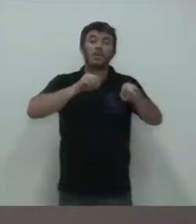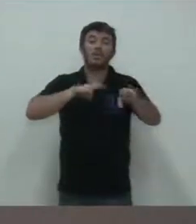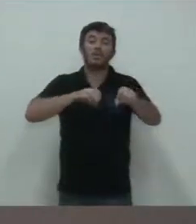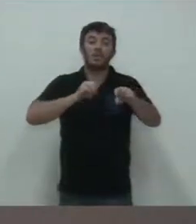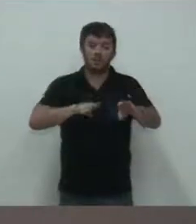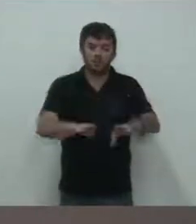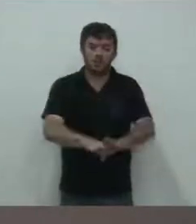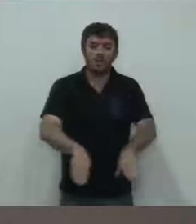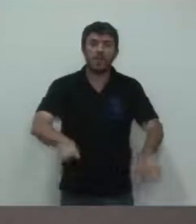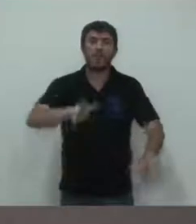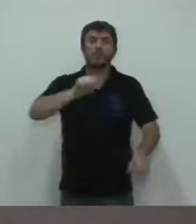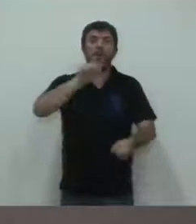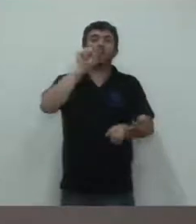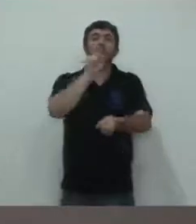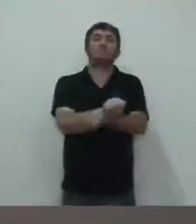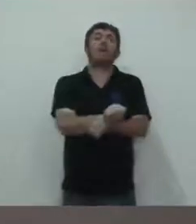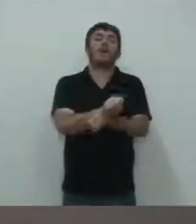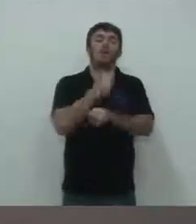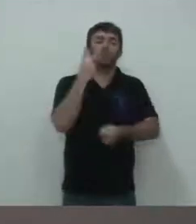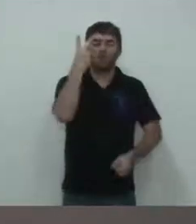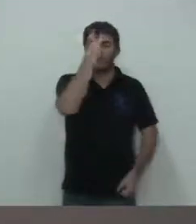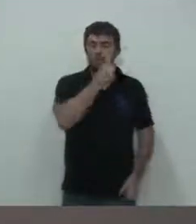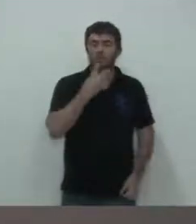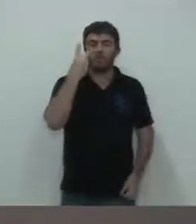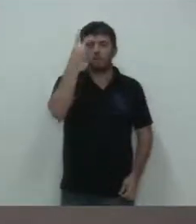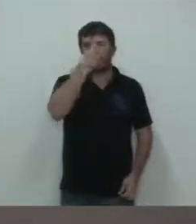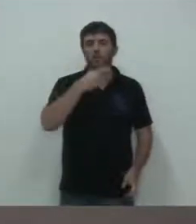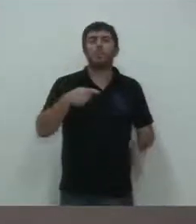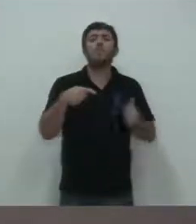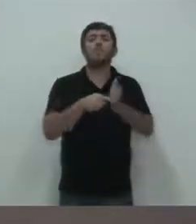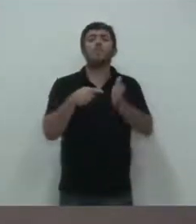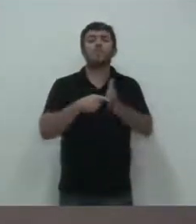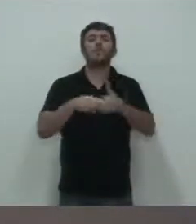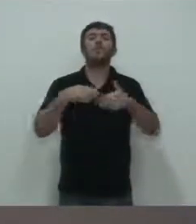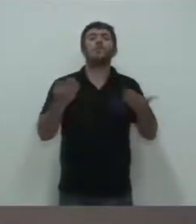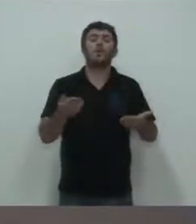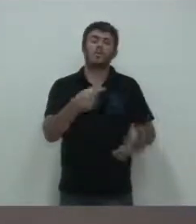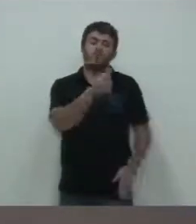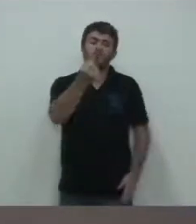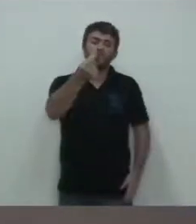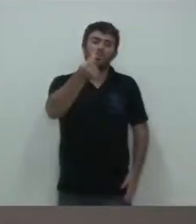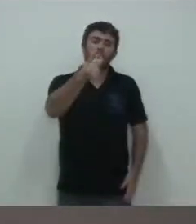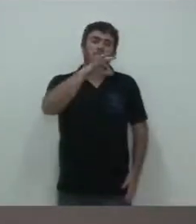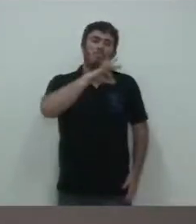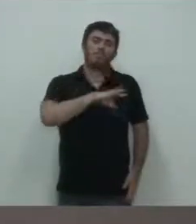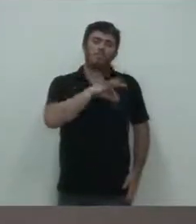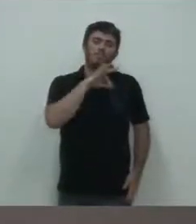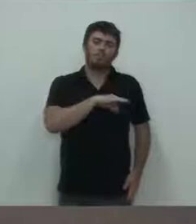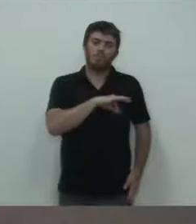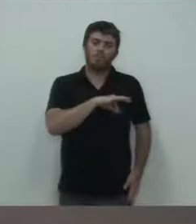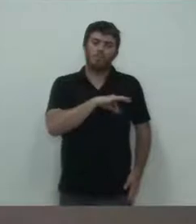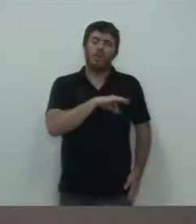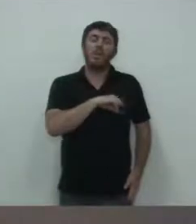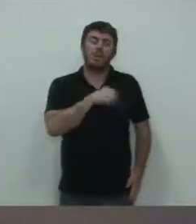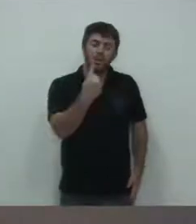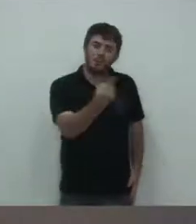salário. Então o motivo é esse, e é lógico, eles têm todo o direito de lutar pelo